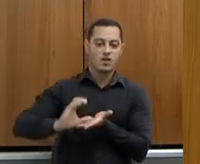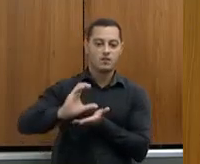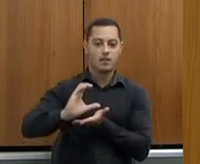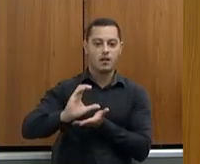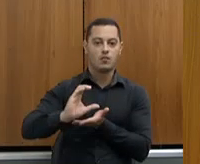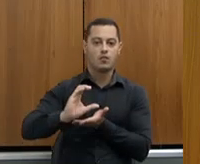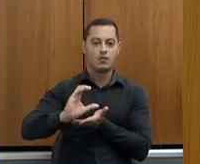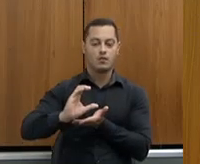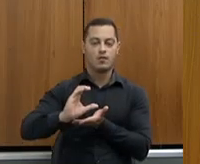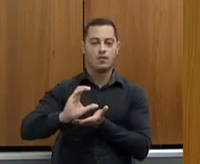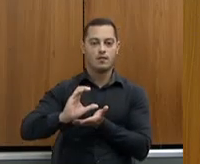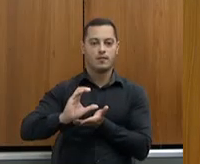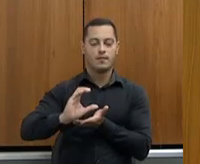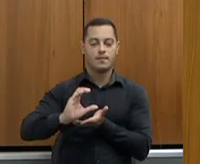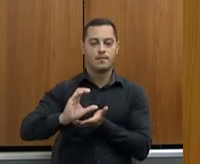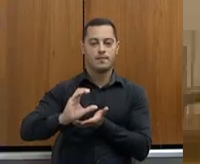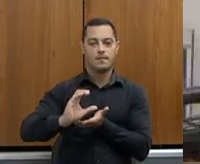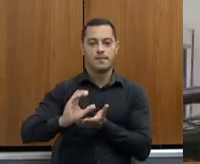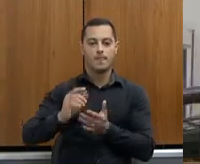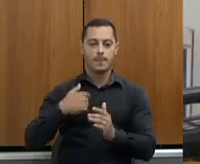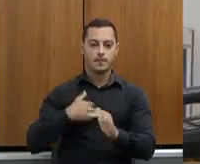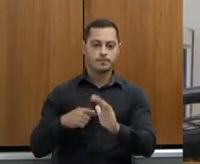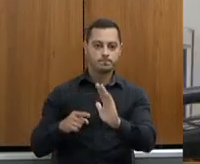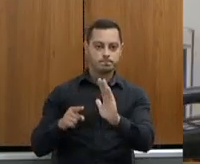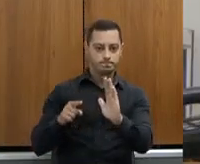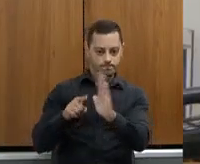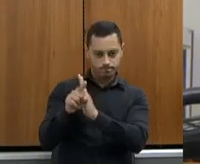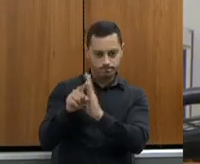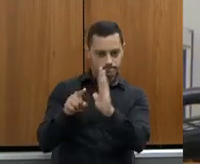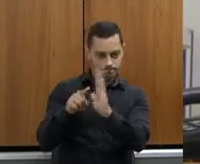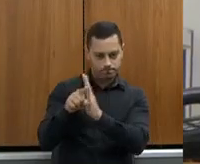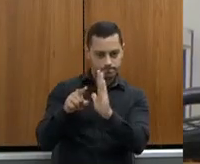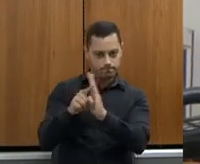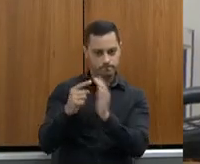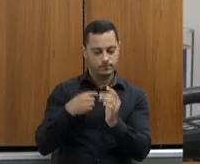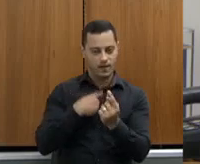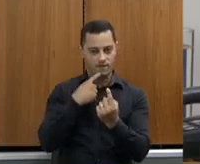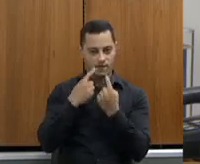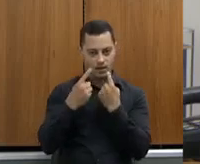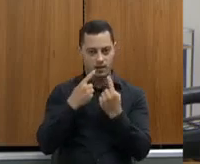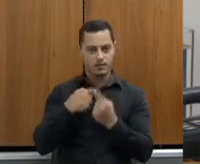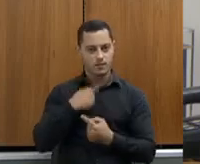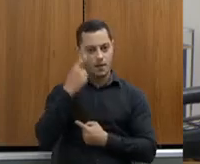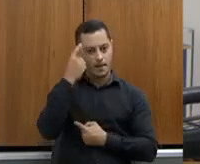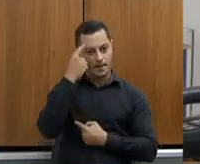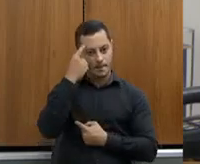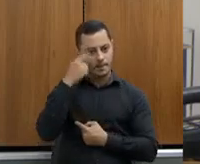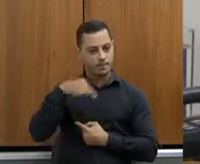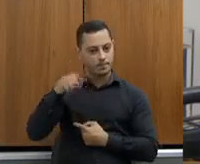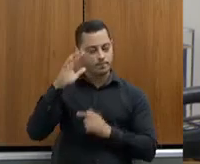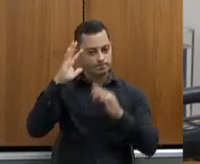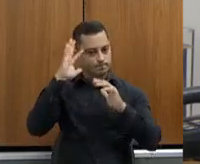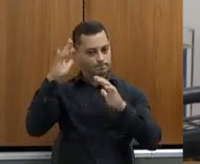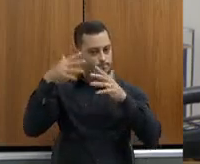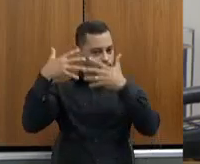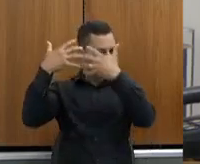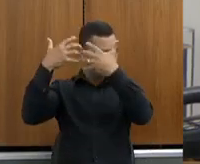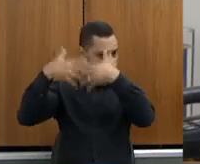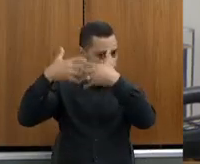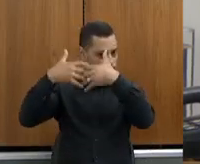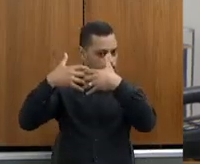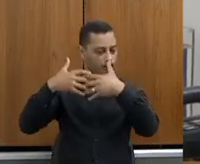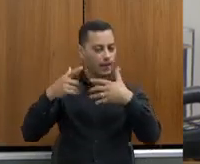servidores? É essa abordagem que eu penso que nós temos que fazer nas próximas negociações